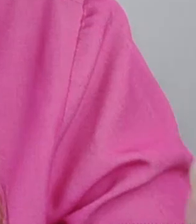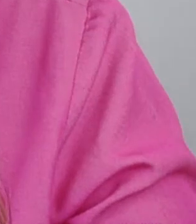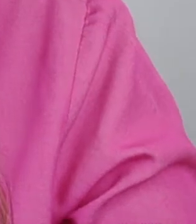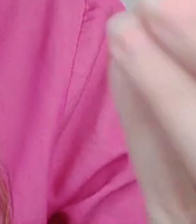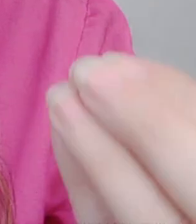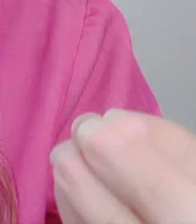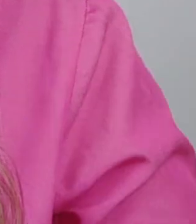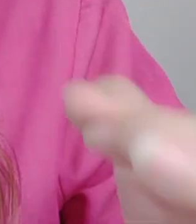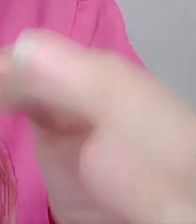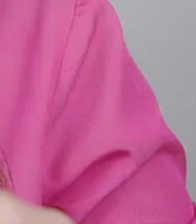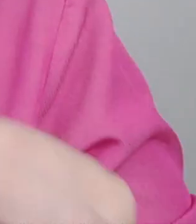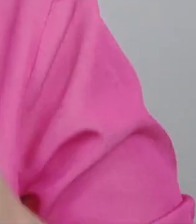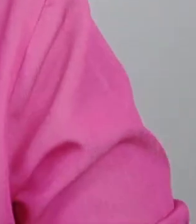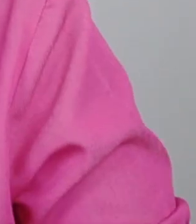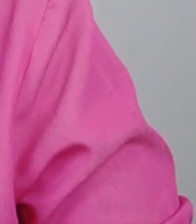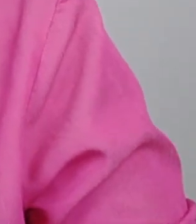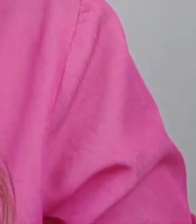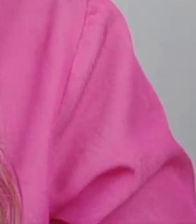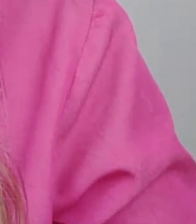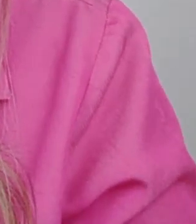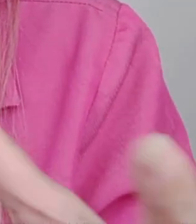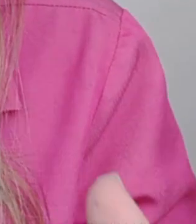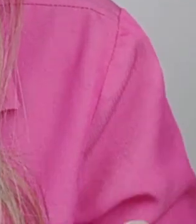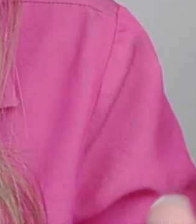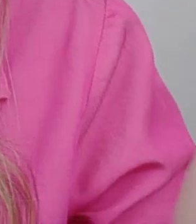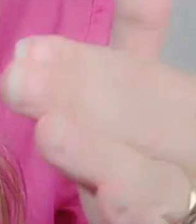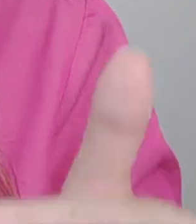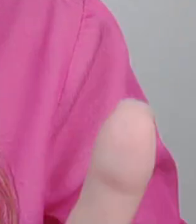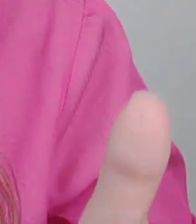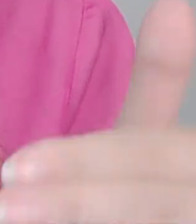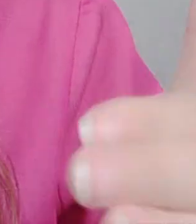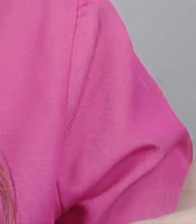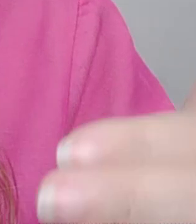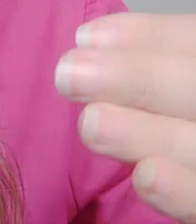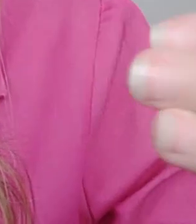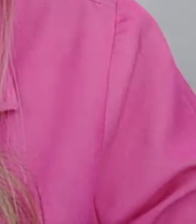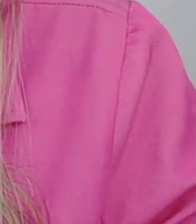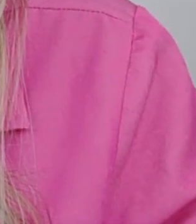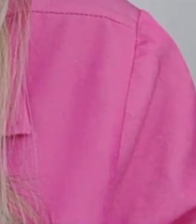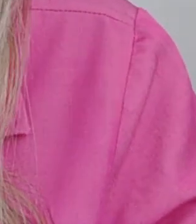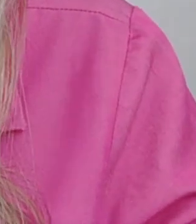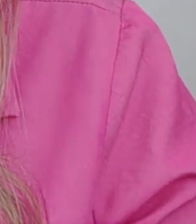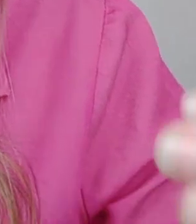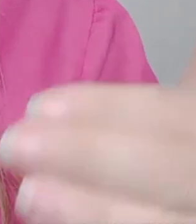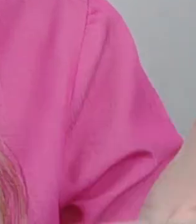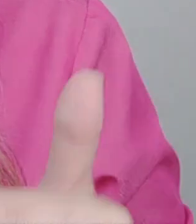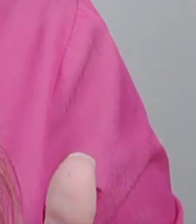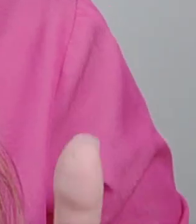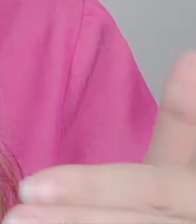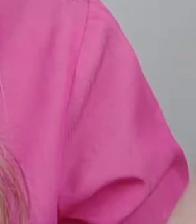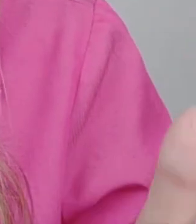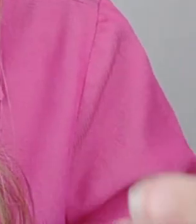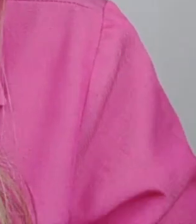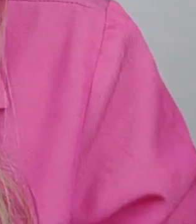vocês beneficiar o Auxílio Brasil. Trouxe informações aí de que negativados poderão sim, né, pegar o empréstimo consignado. Trouxe